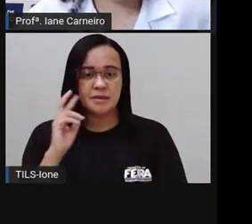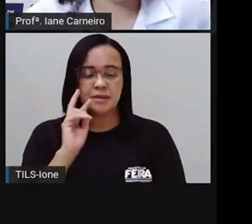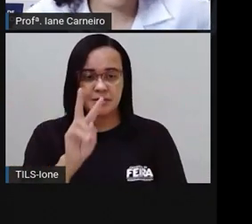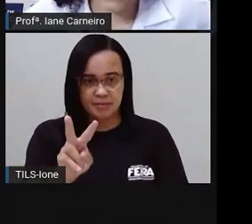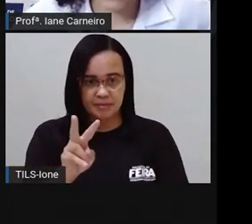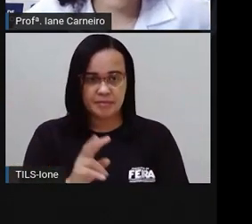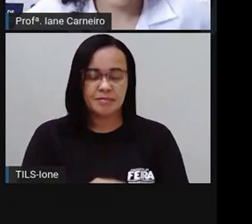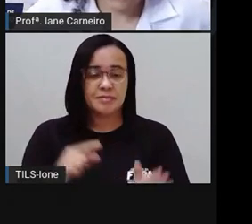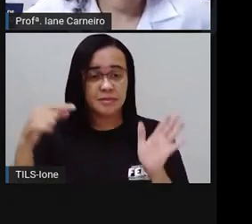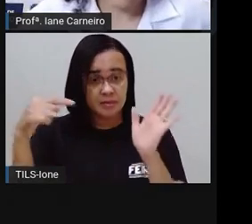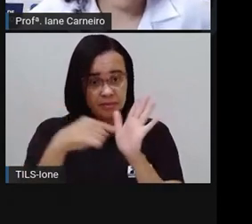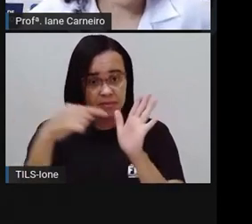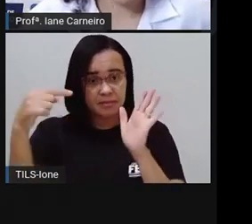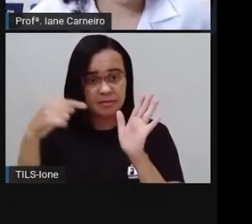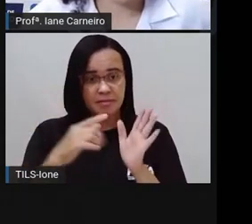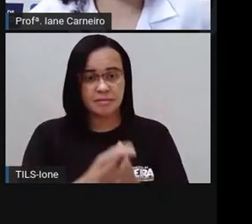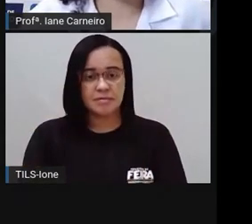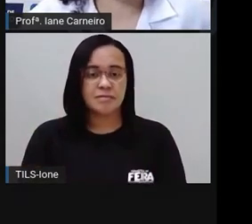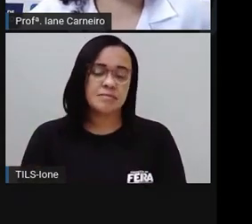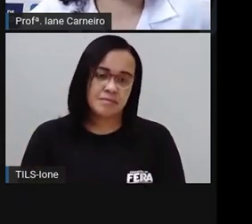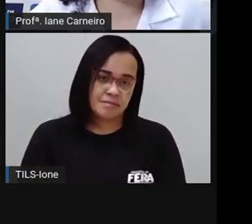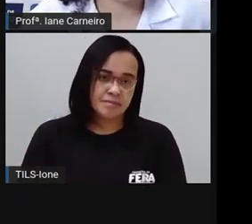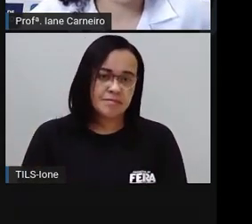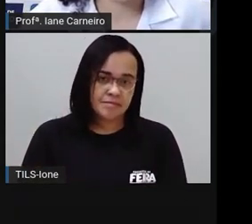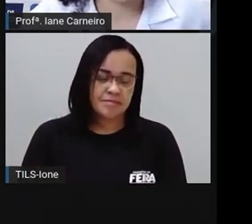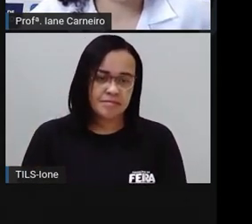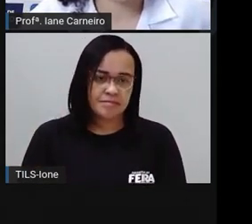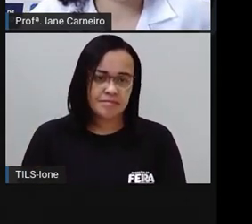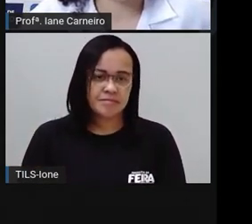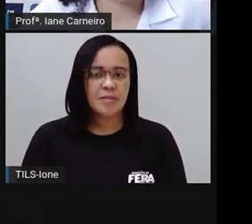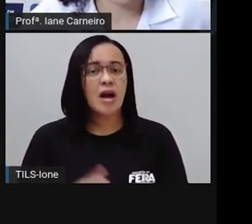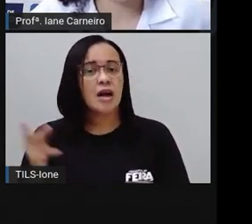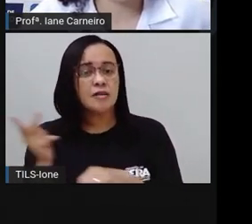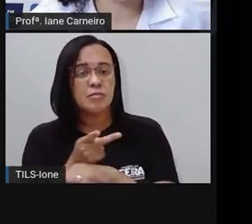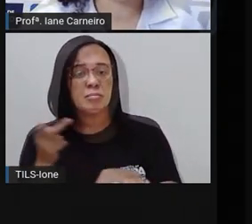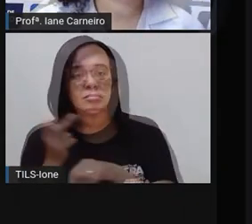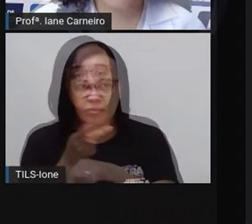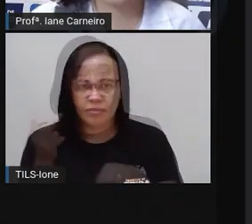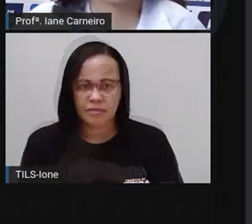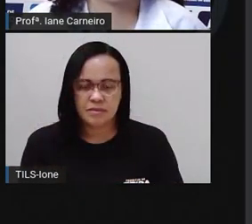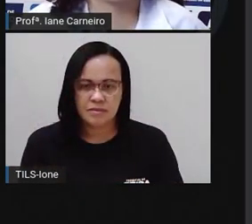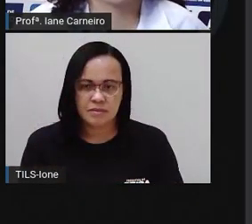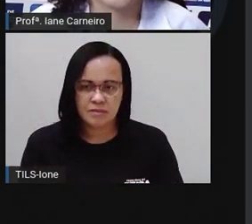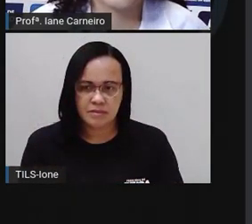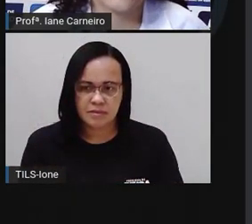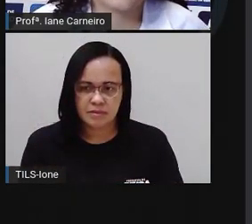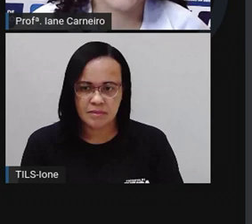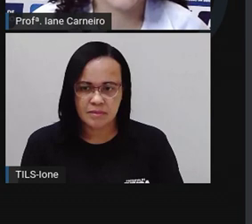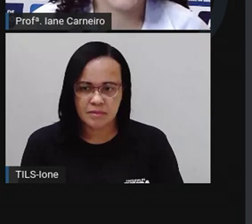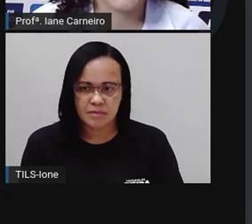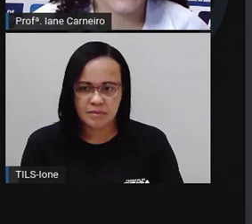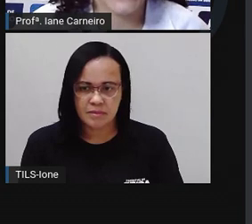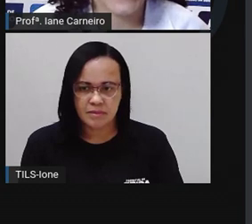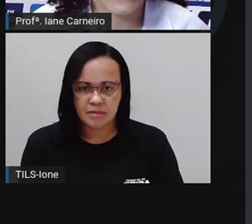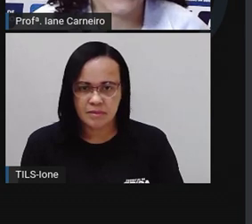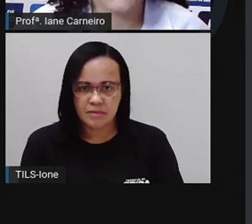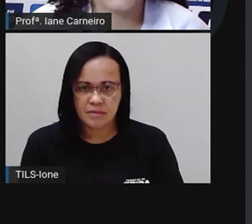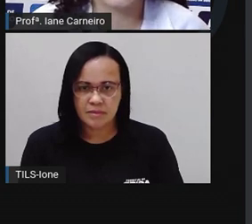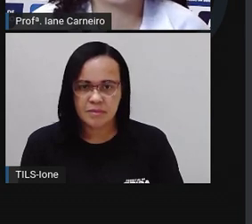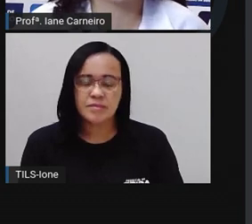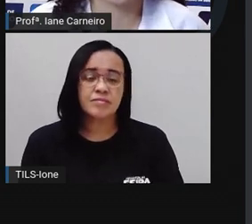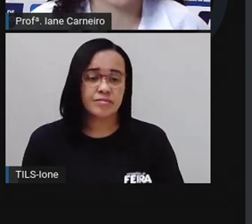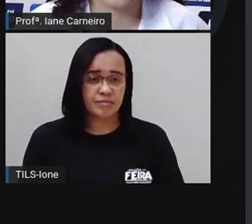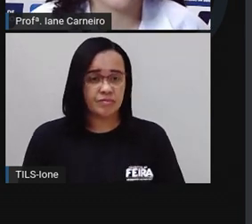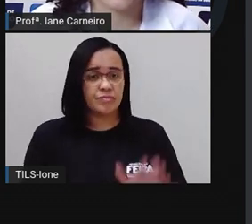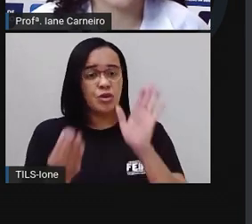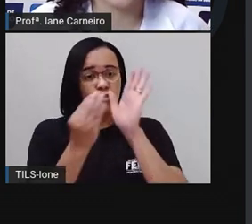Aí você vai clicar aqui e vai pra onde a Pró vai te mostrar aqui agora, certo? Pronto, ó, então a Pró colocou aqui o